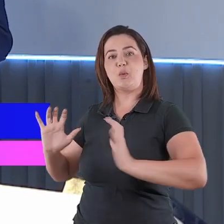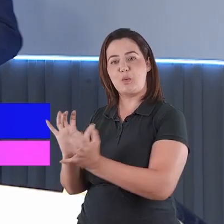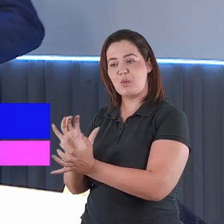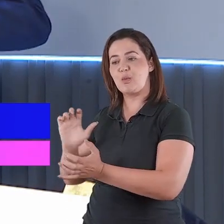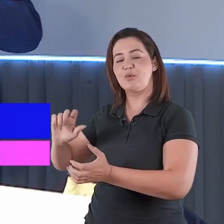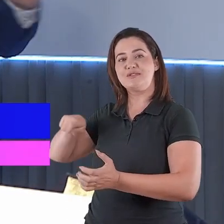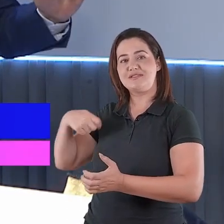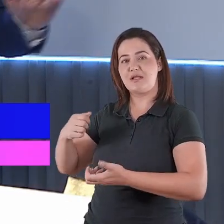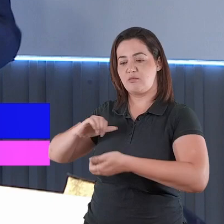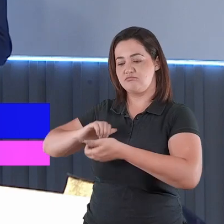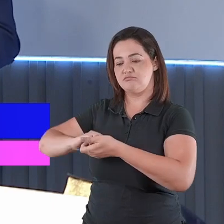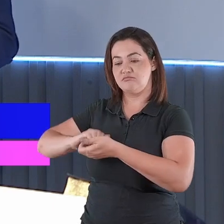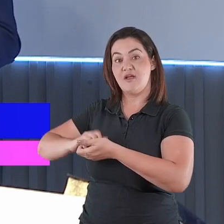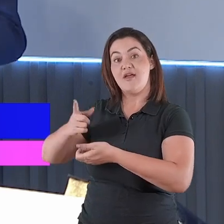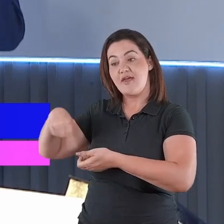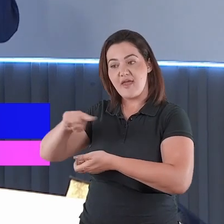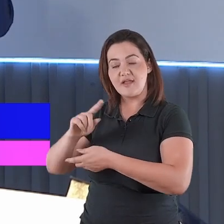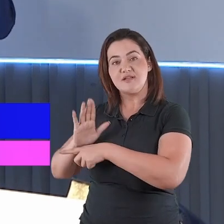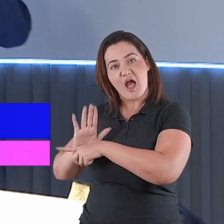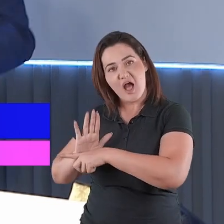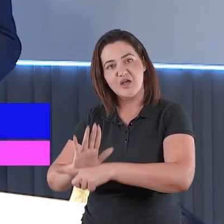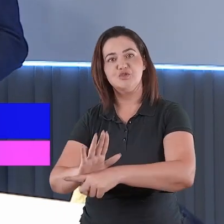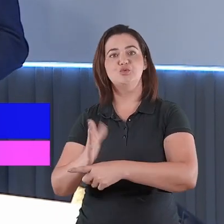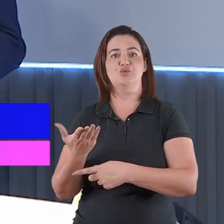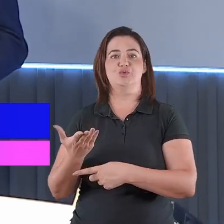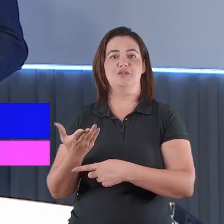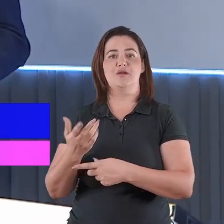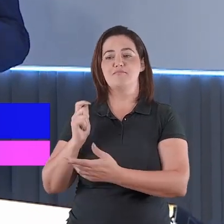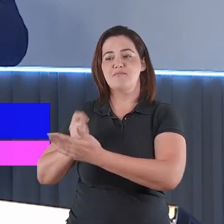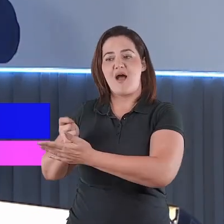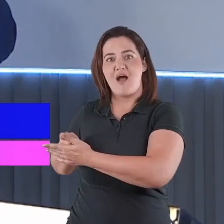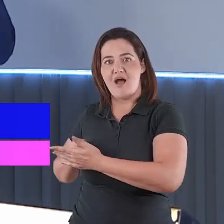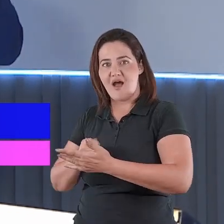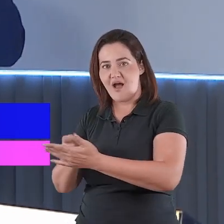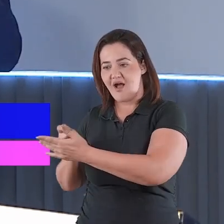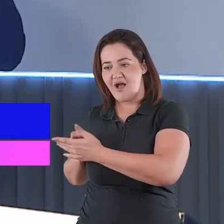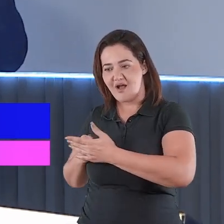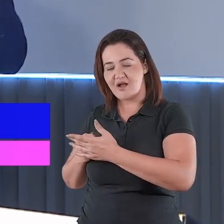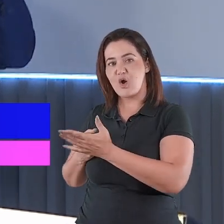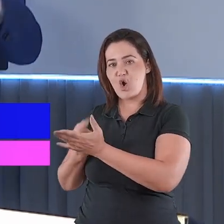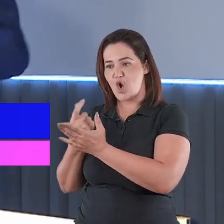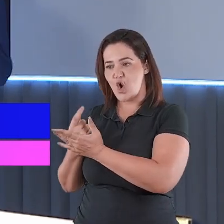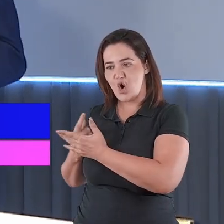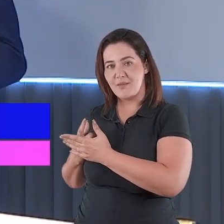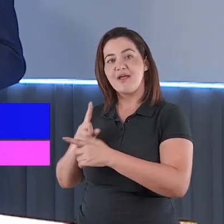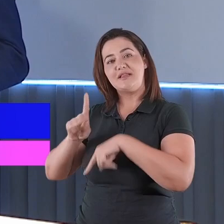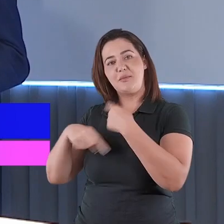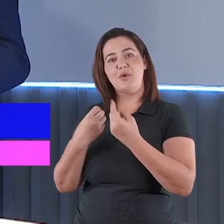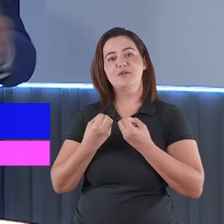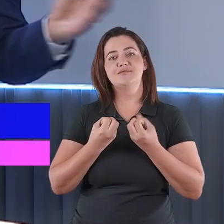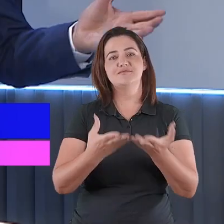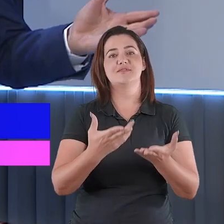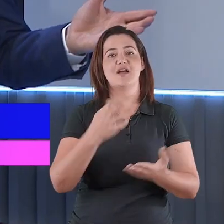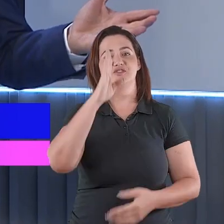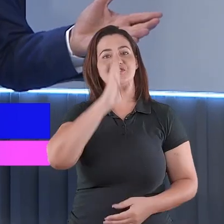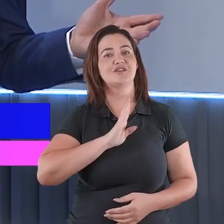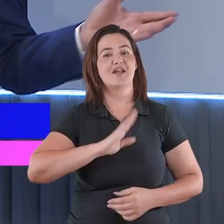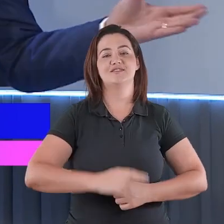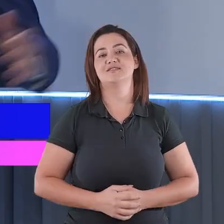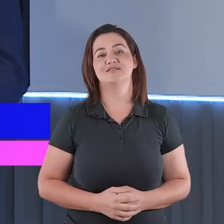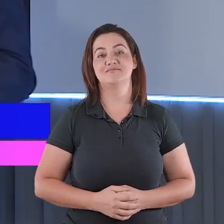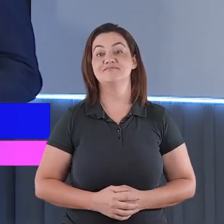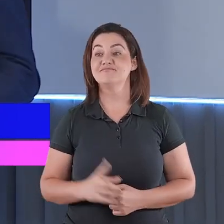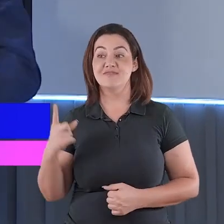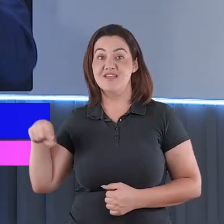esperança. Que são fundamentais para que você entenda a Bíblia. São pessoas que estão comigo aqui agora, Mariana do Futuro, compartilhando a